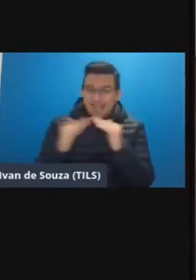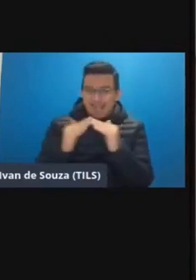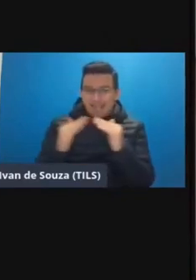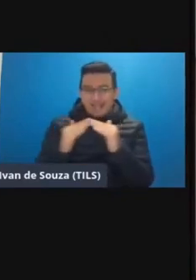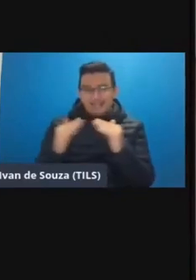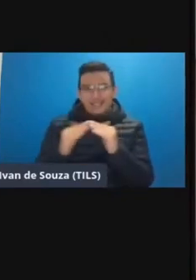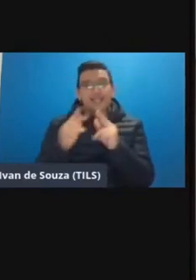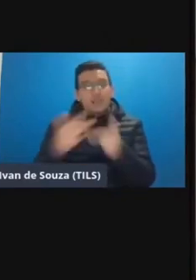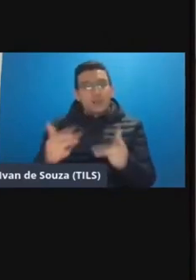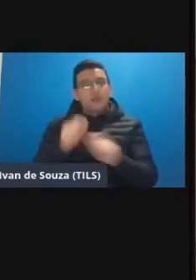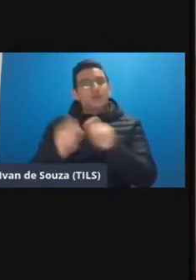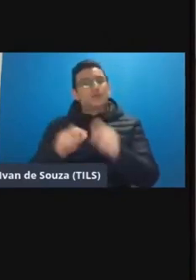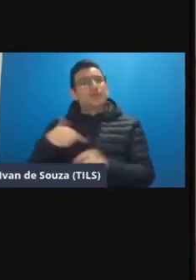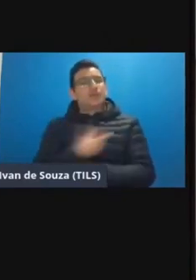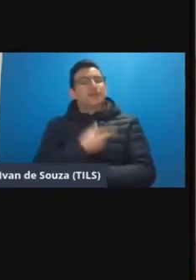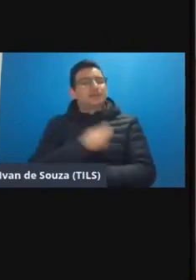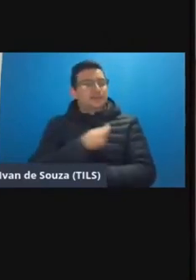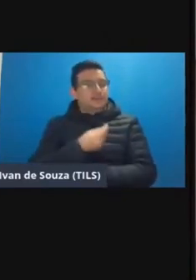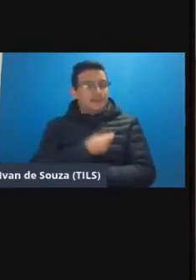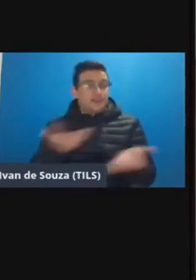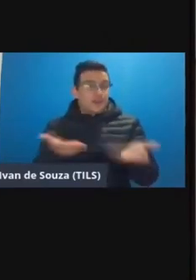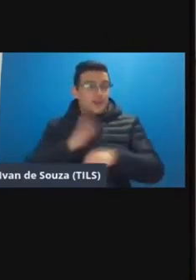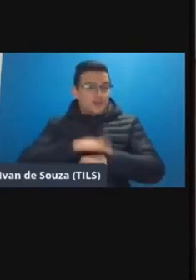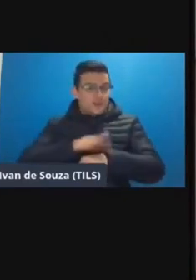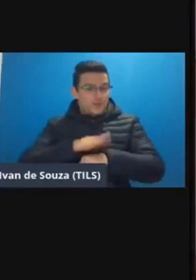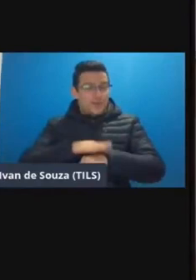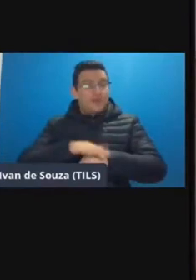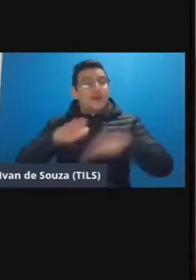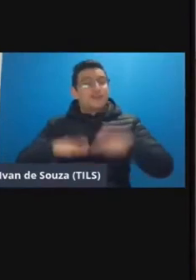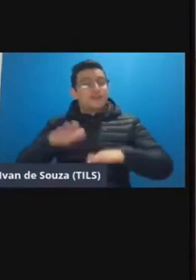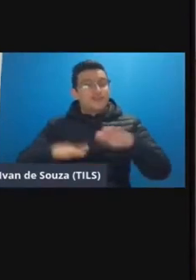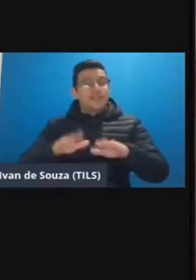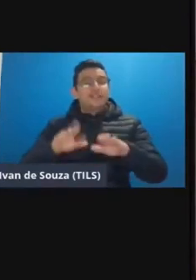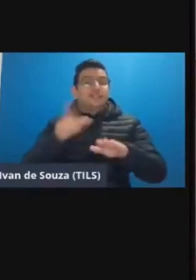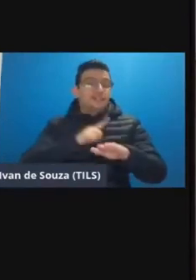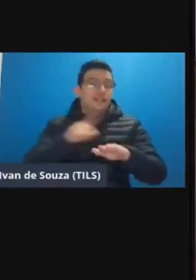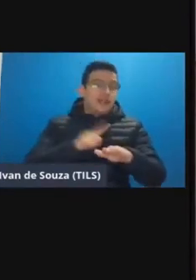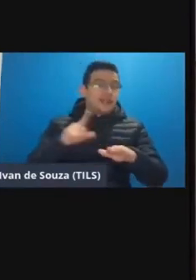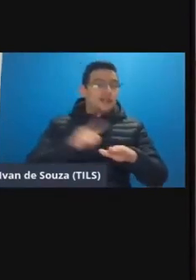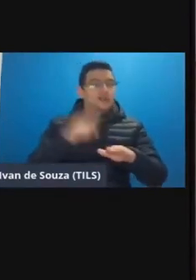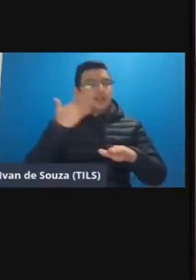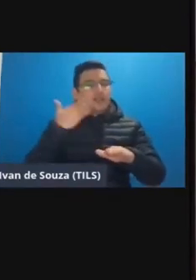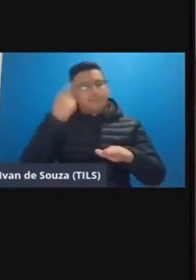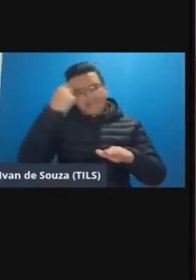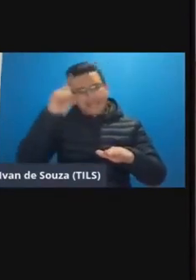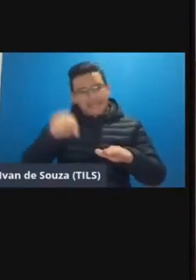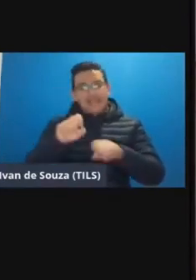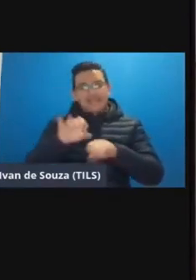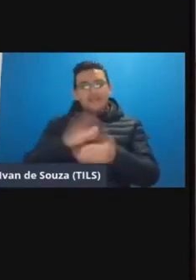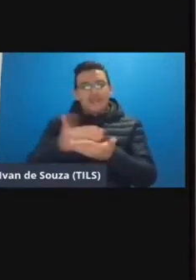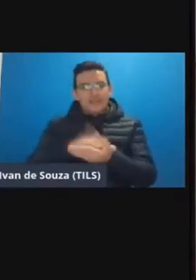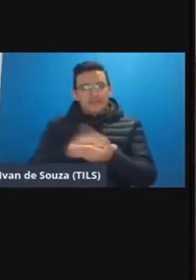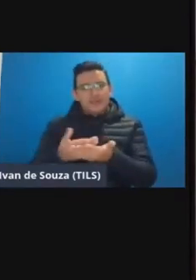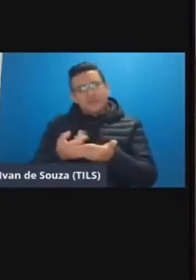essa coisa que nós até estamos no momento às vezes até tendo como definição de ensino híbrido né é um